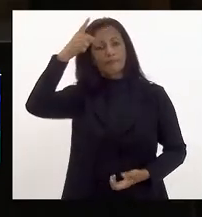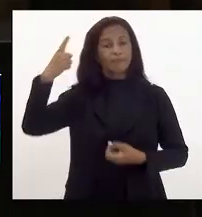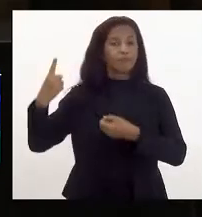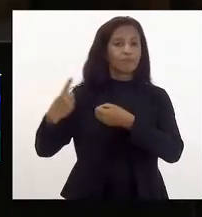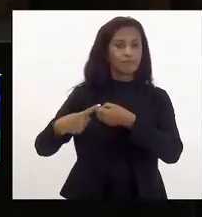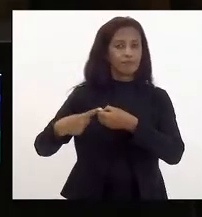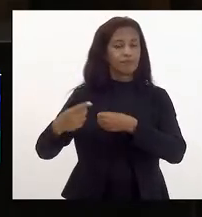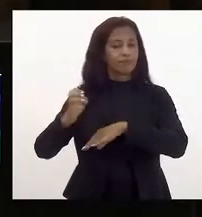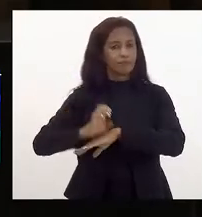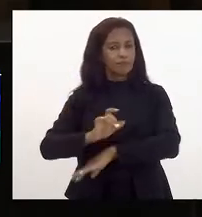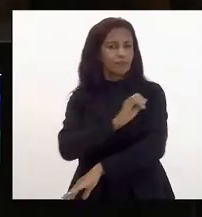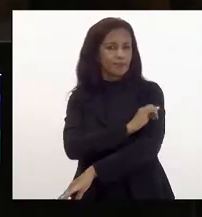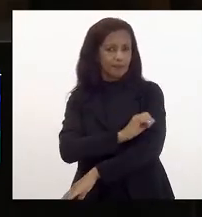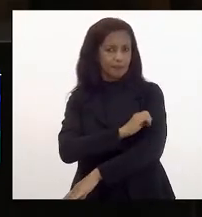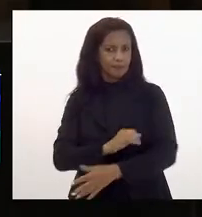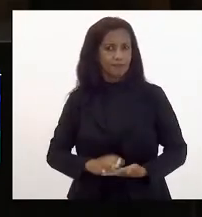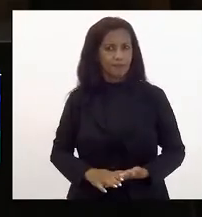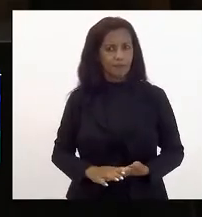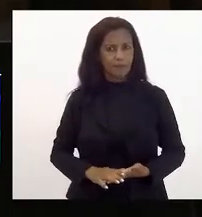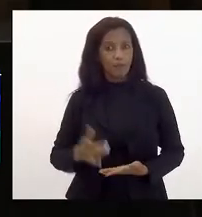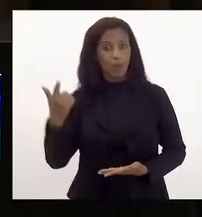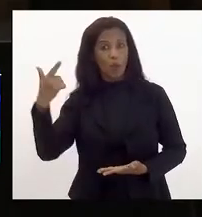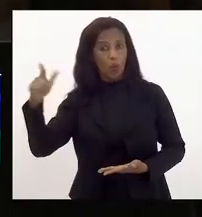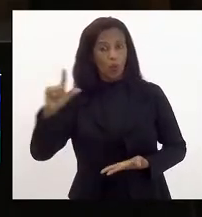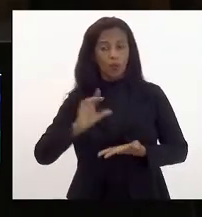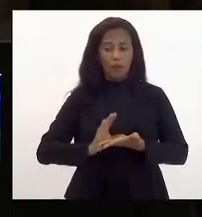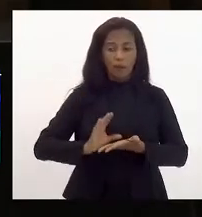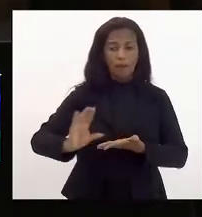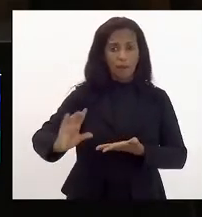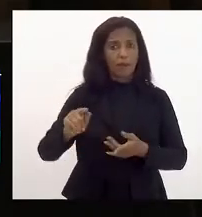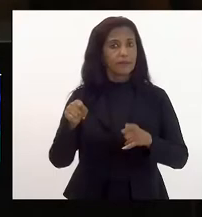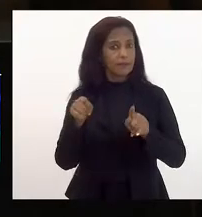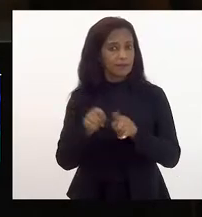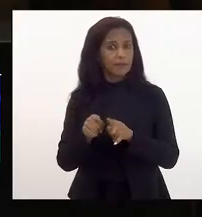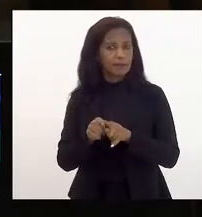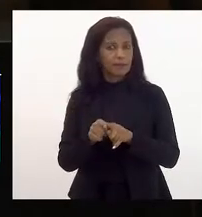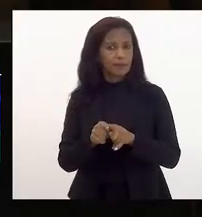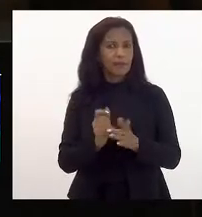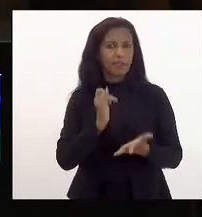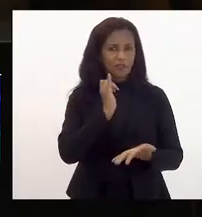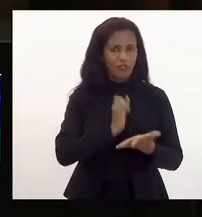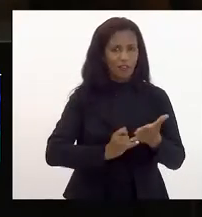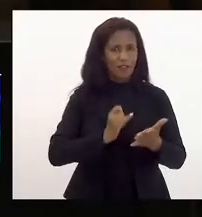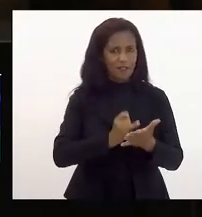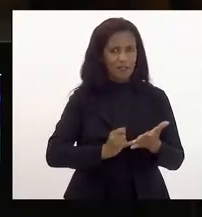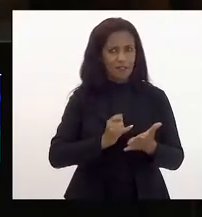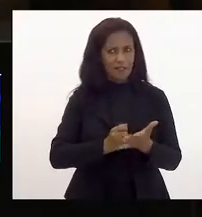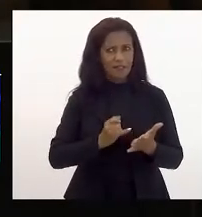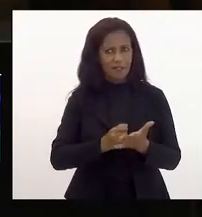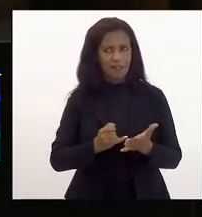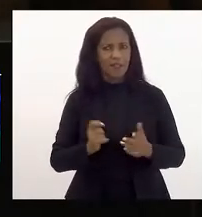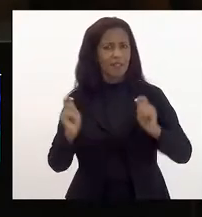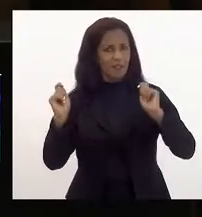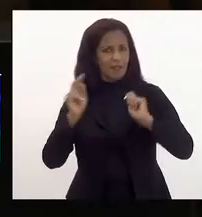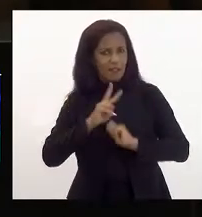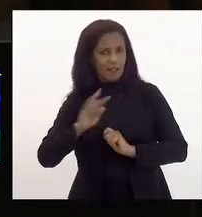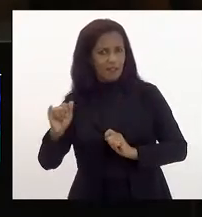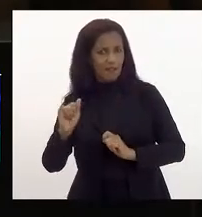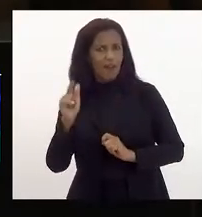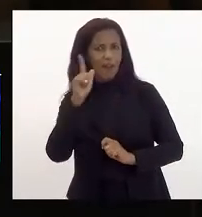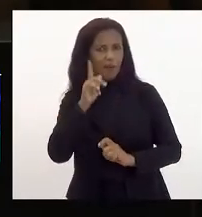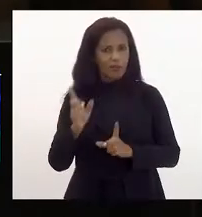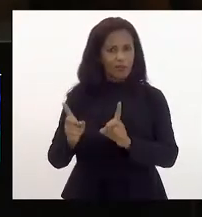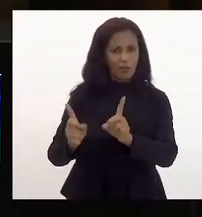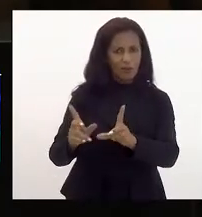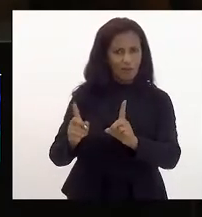Janeiro outra entrada de receita prevista com a concessão